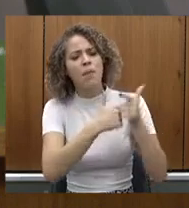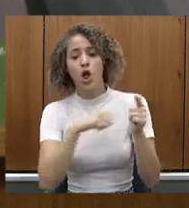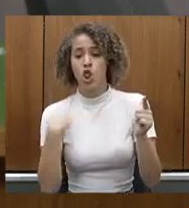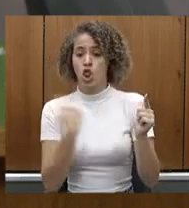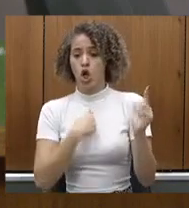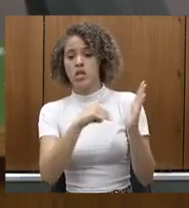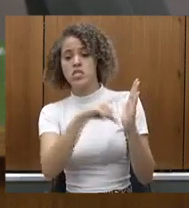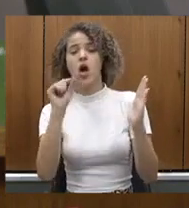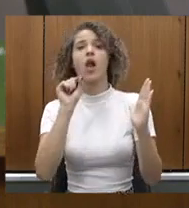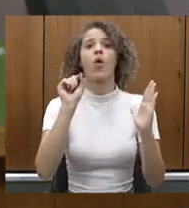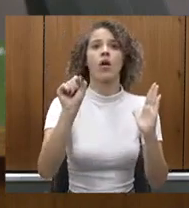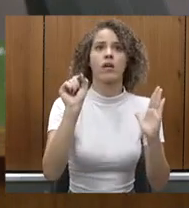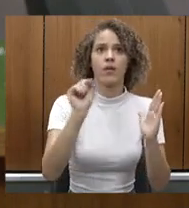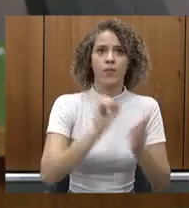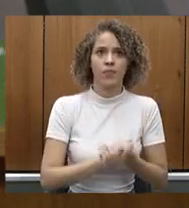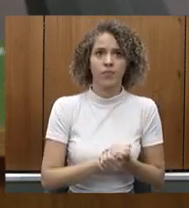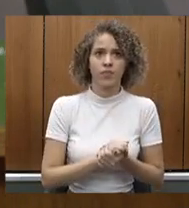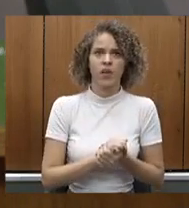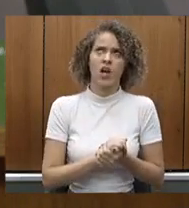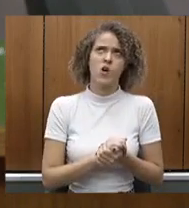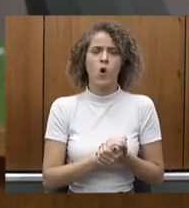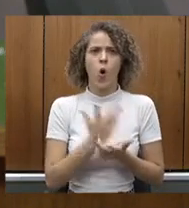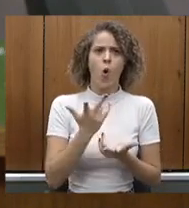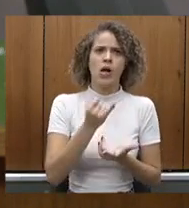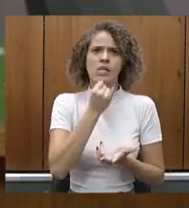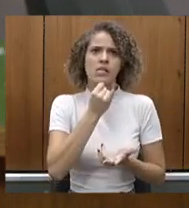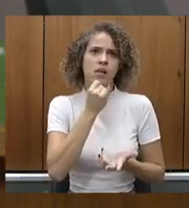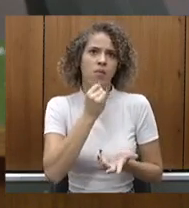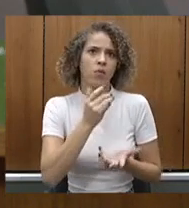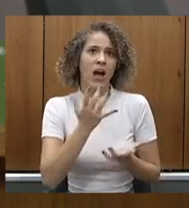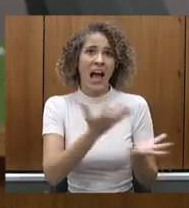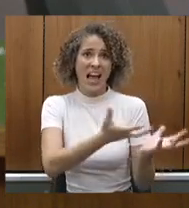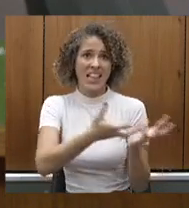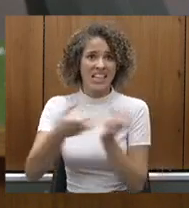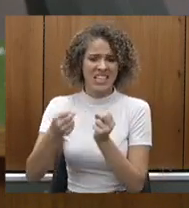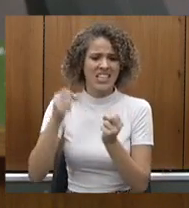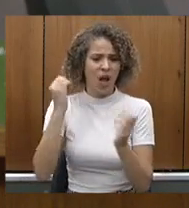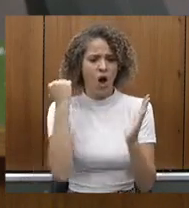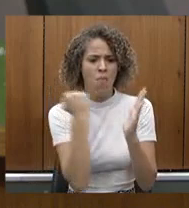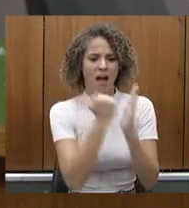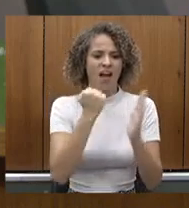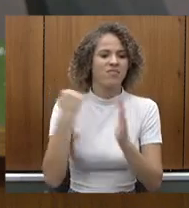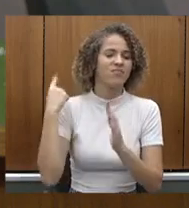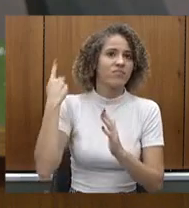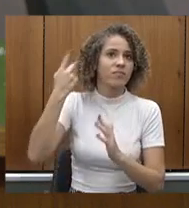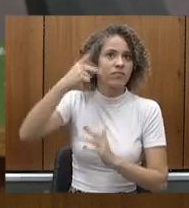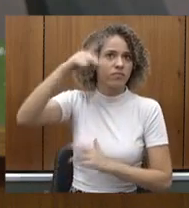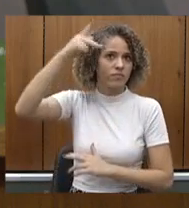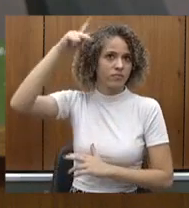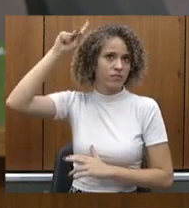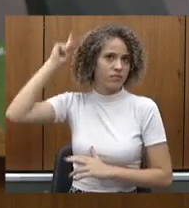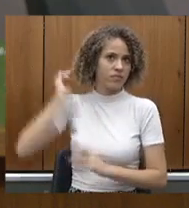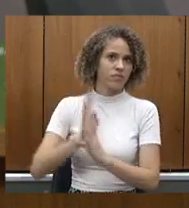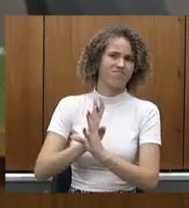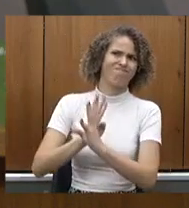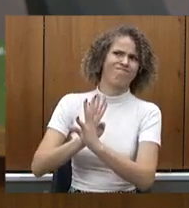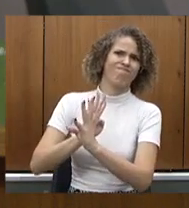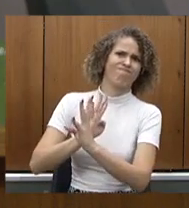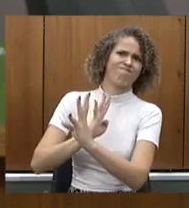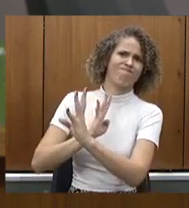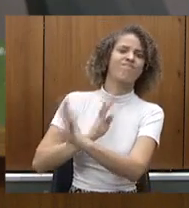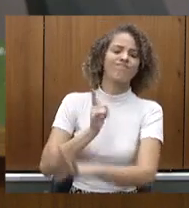procedimentos gargalos, que são procedimentos que historicamente ficam na fila por muito tempo,